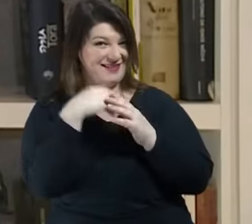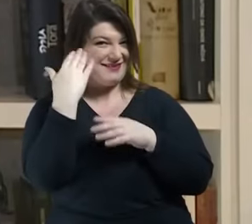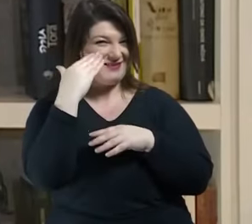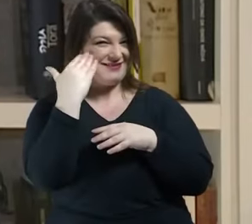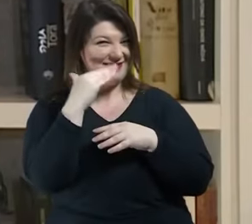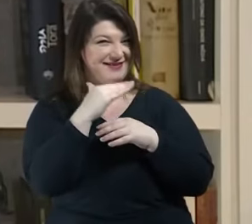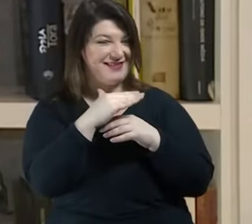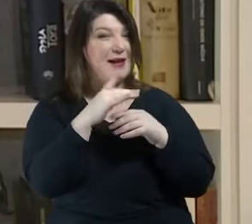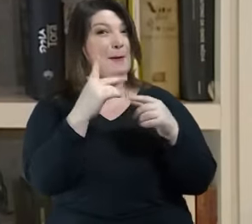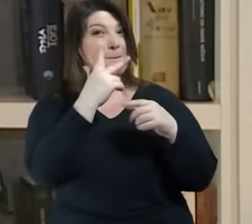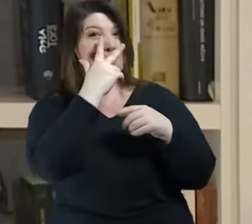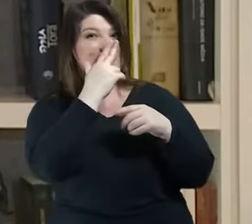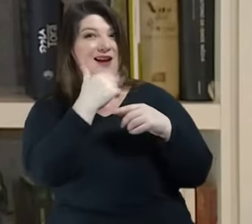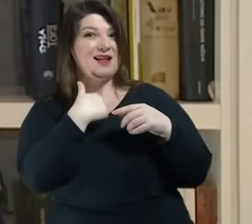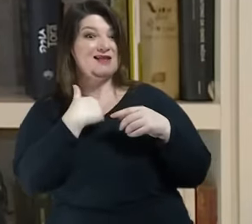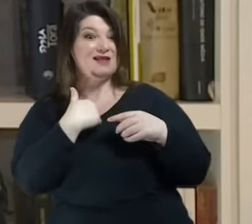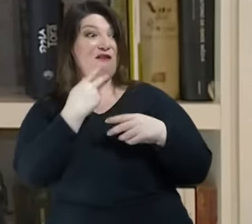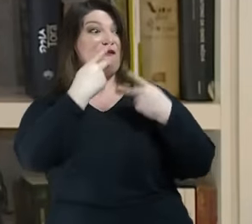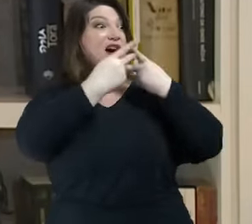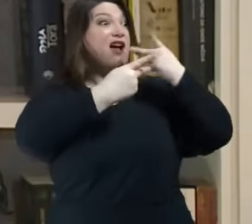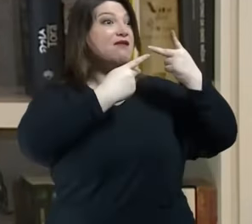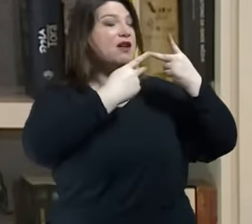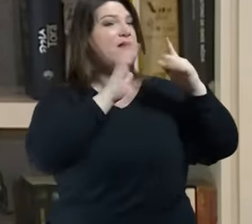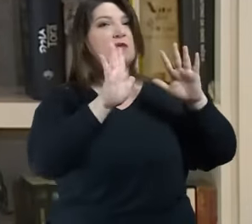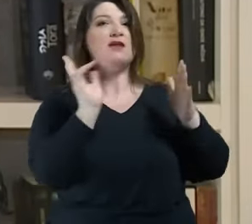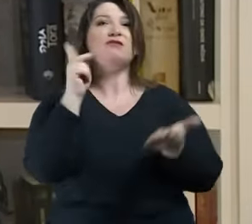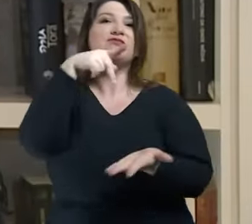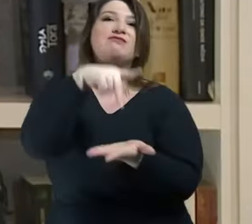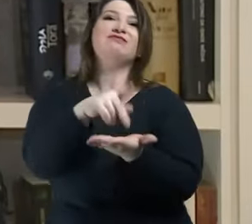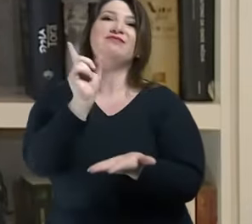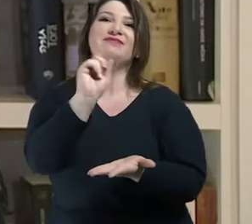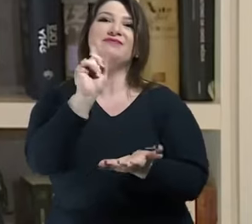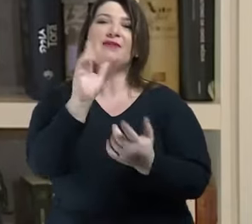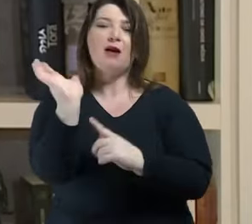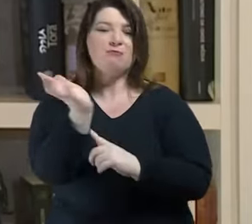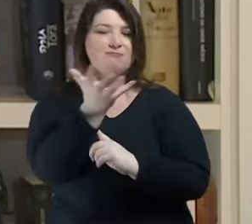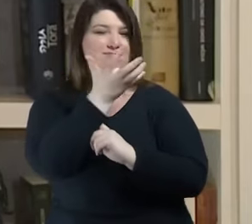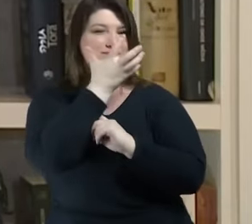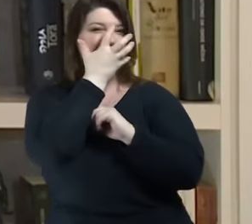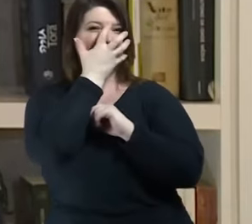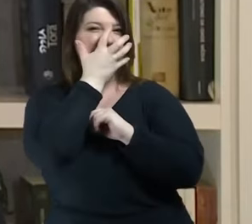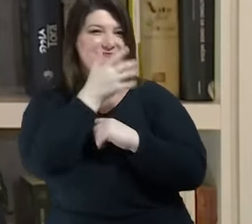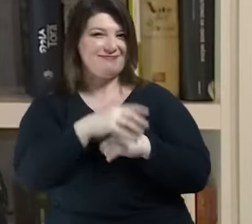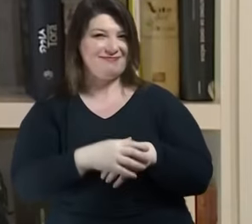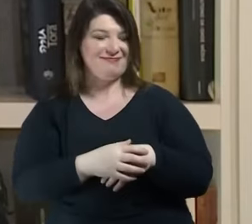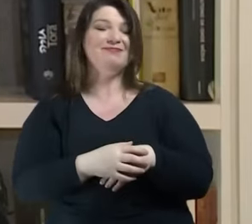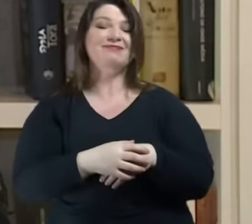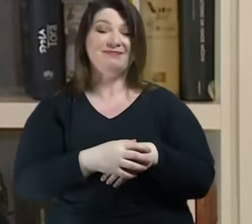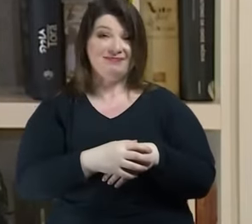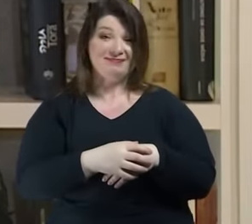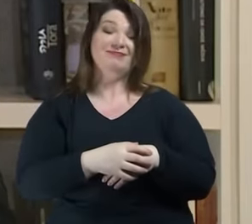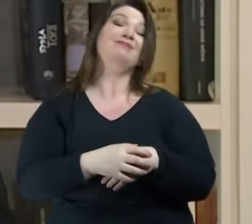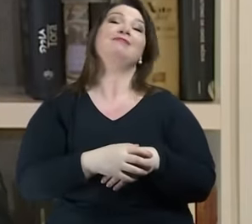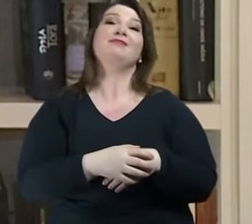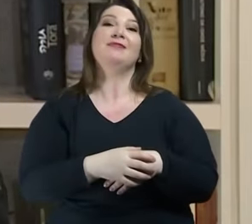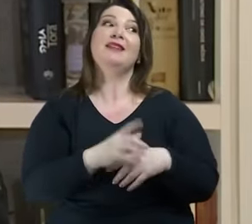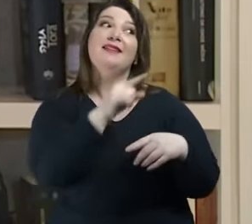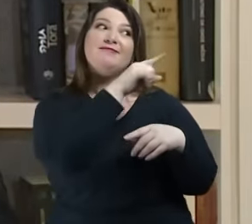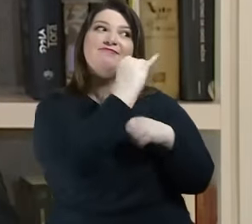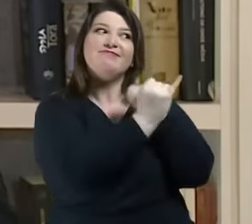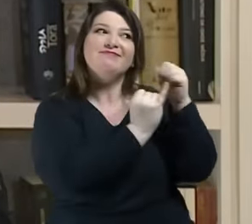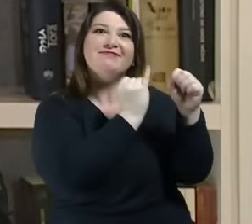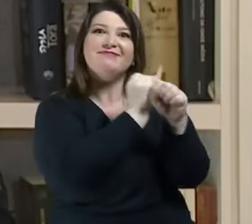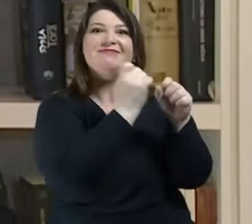titereiro. Olhem a contradição que eu estou trazendo para o nosso debate. De tanto usar a máscara da